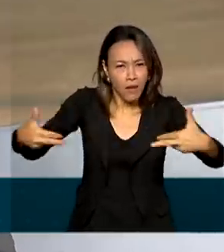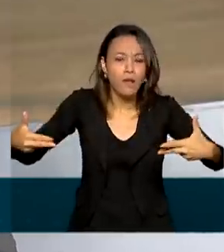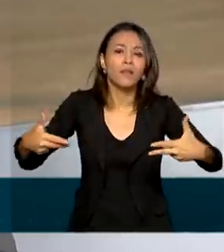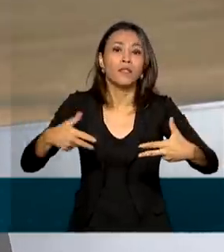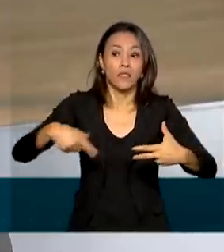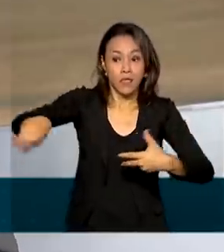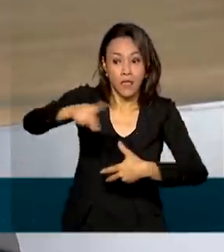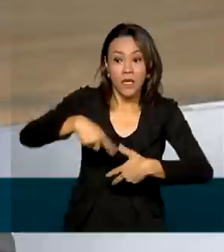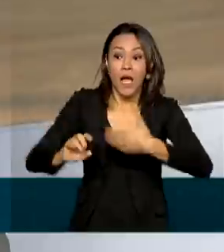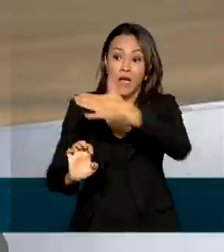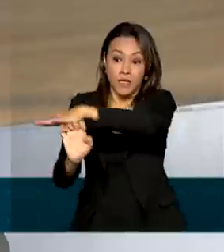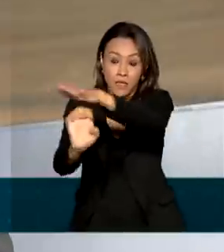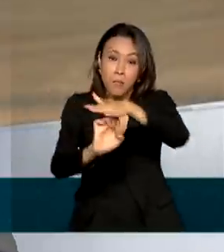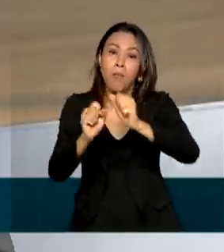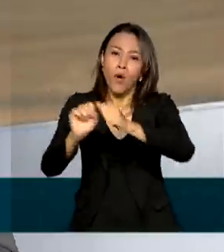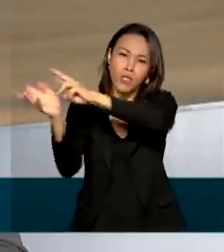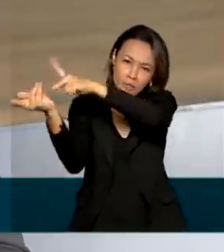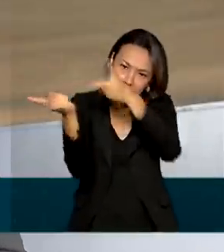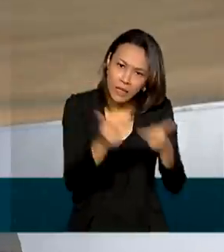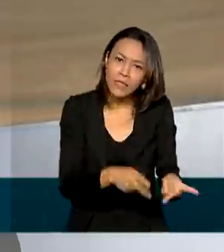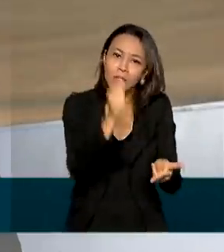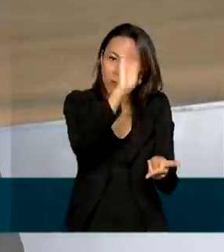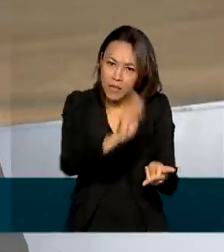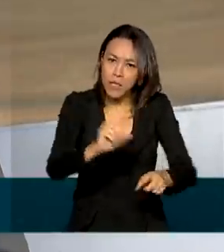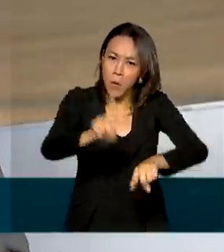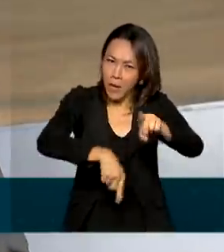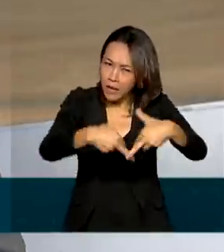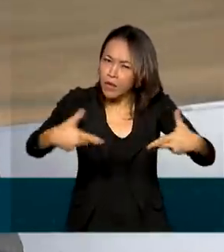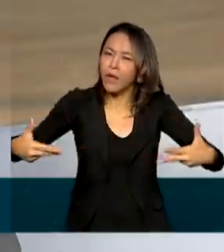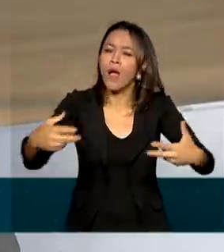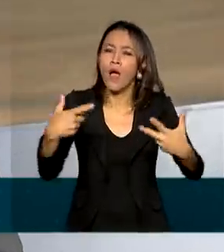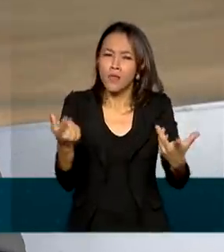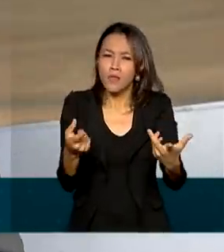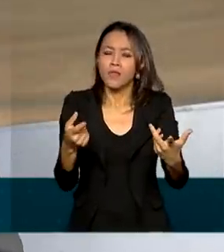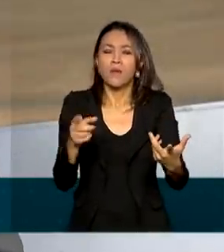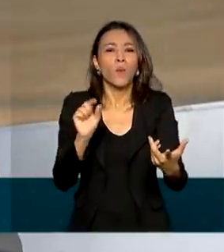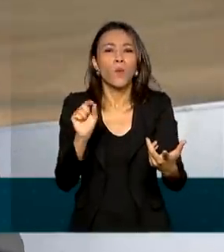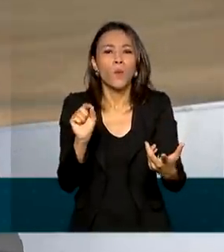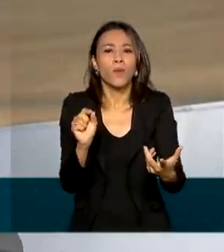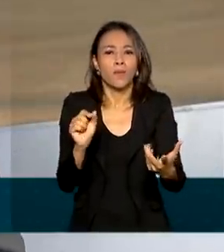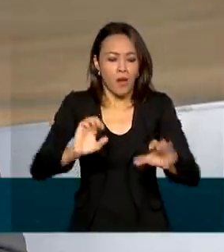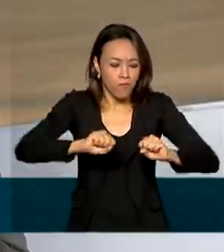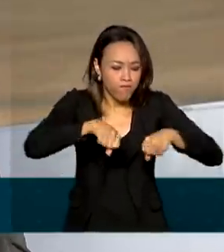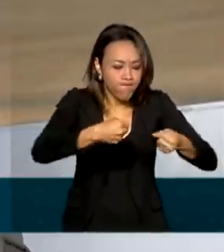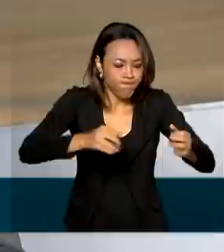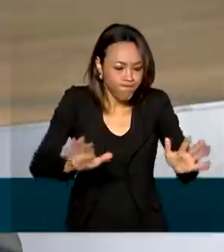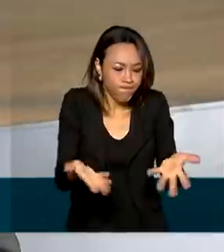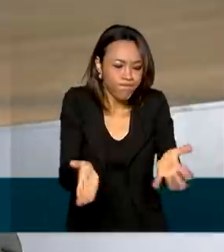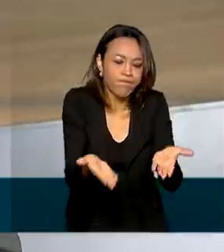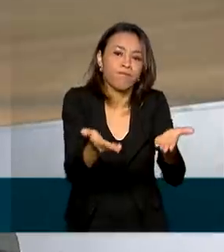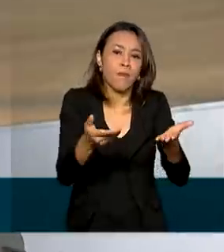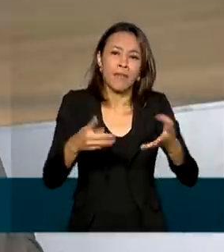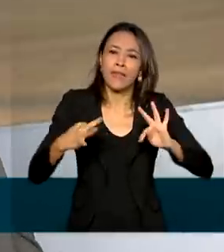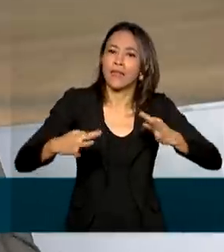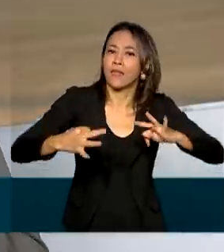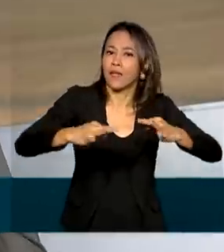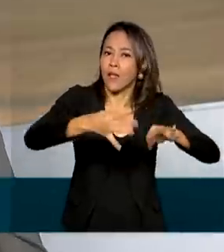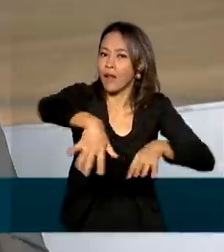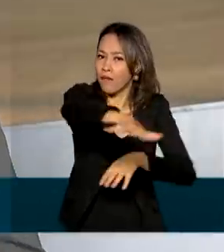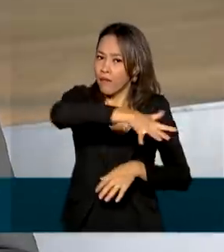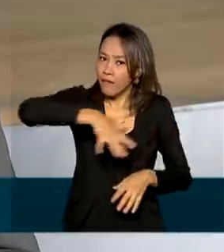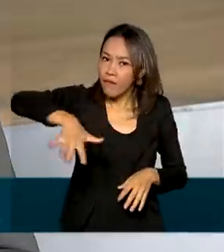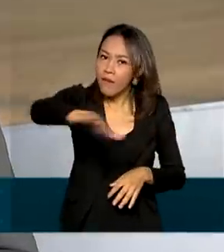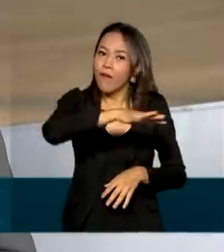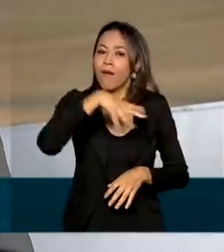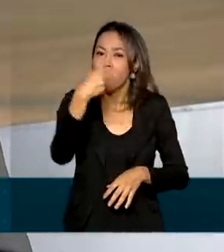fabricantes vão poder trazer para cá equipamentos fundamentais para fortalecer, para tornar mais digital, mais tecnológica a indústria